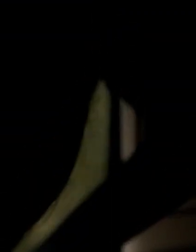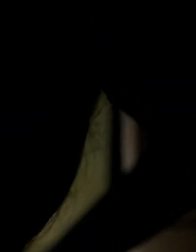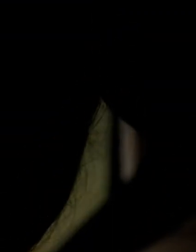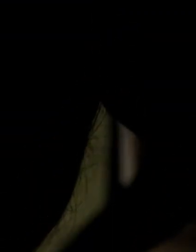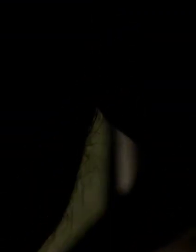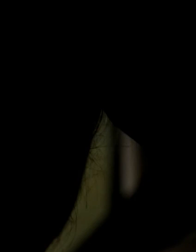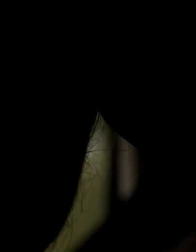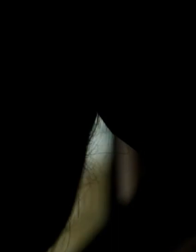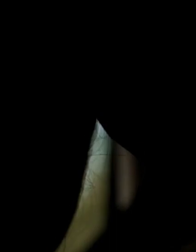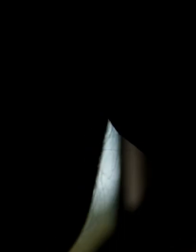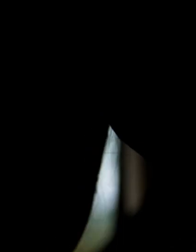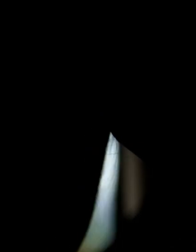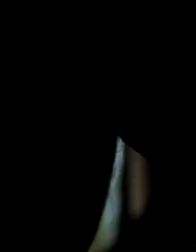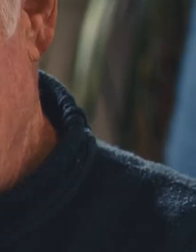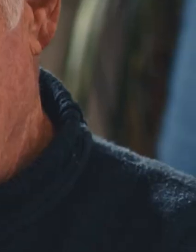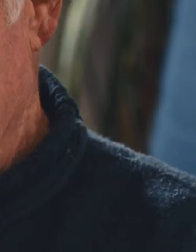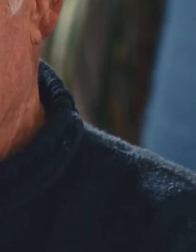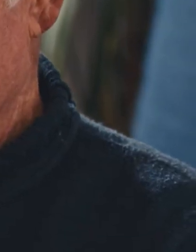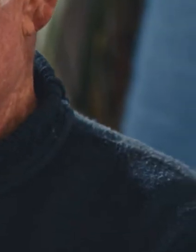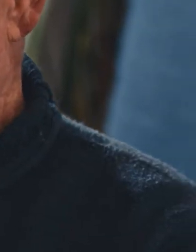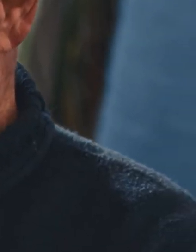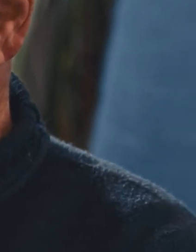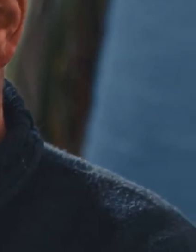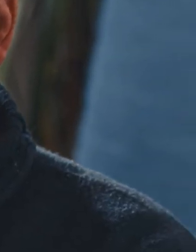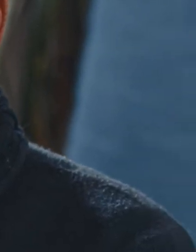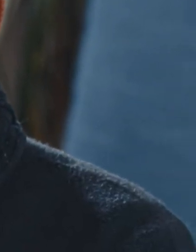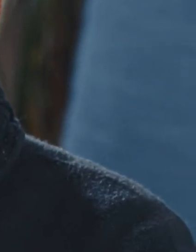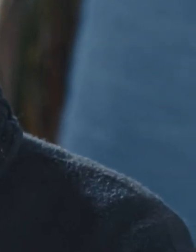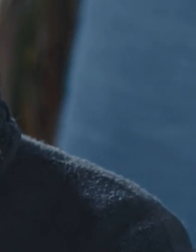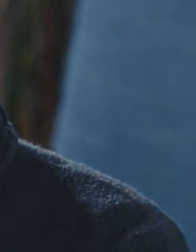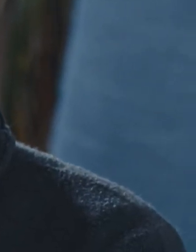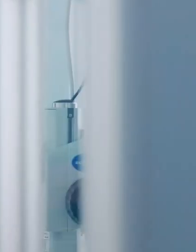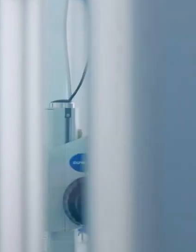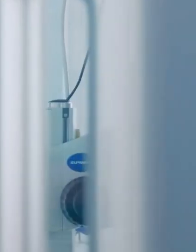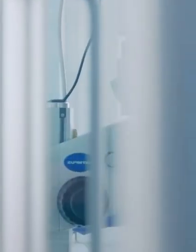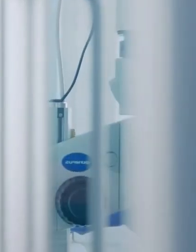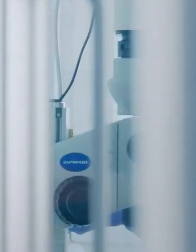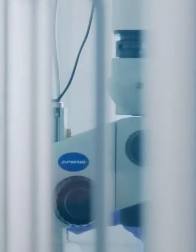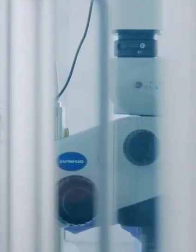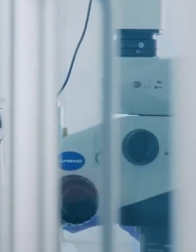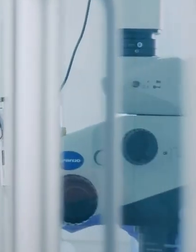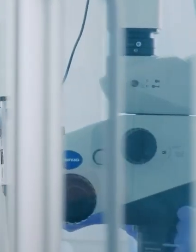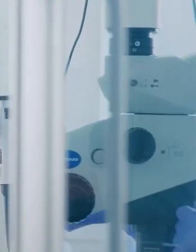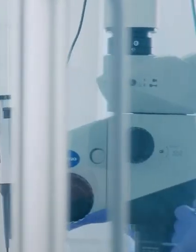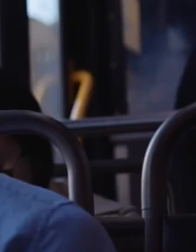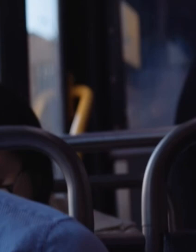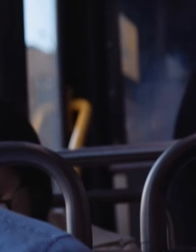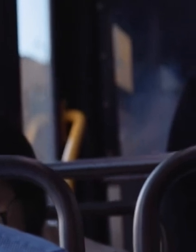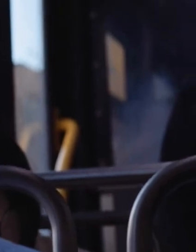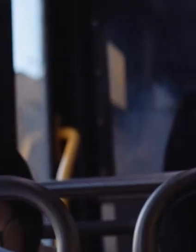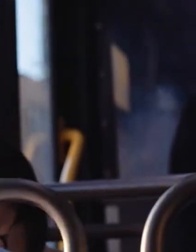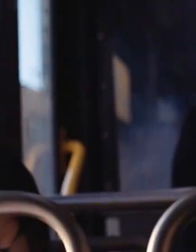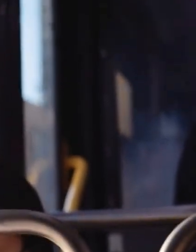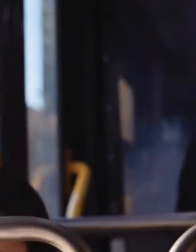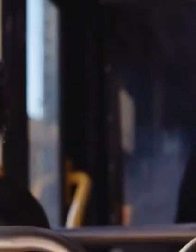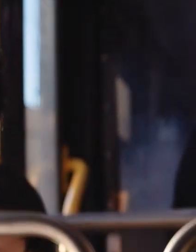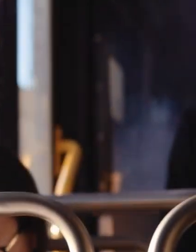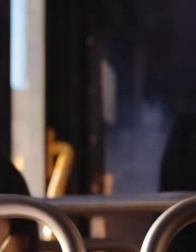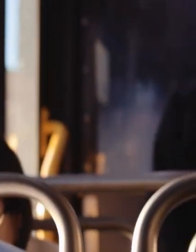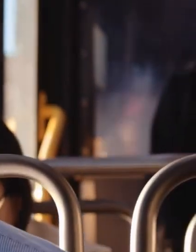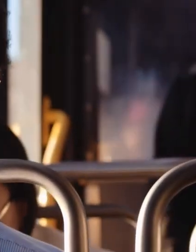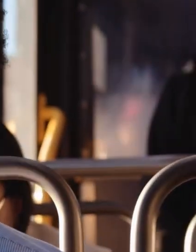Do potencial dentro de cada um para inspirar evoluir e transformar Para construir um mundo mais